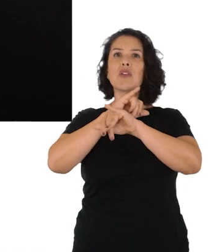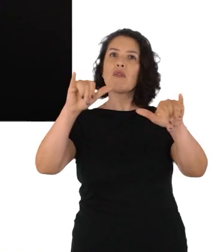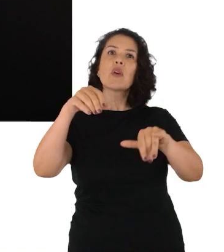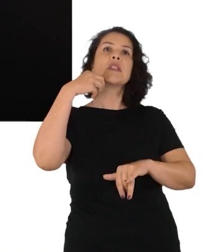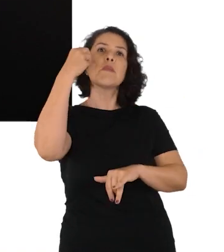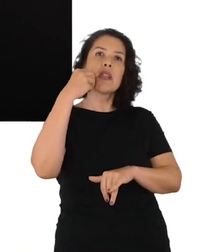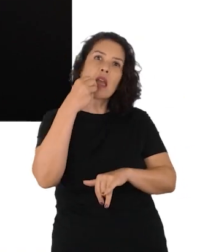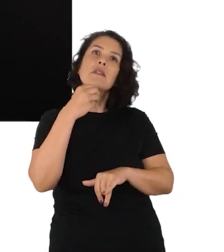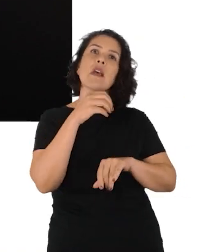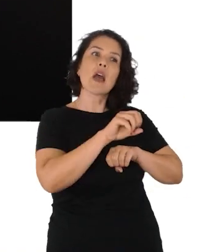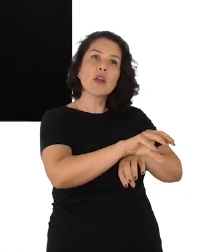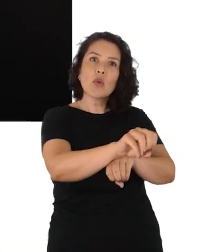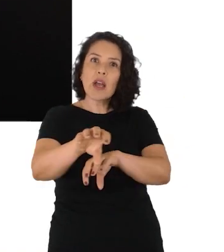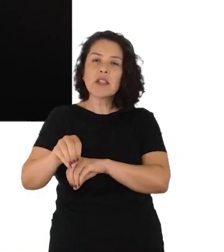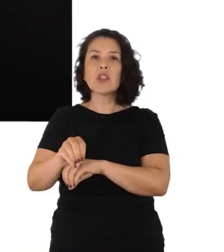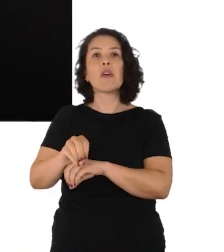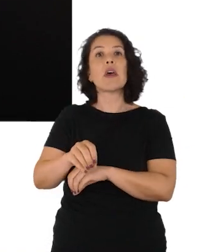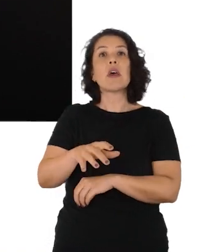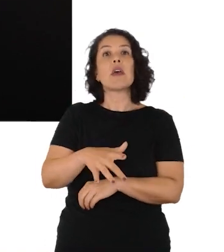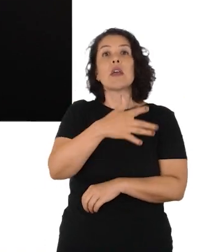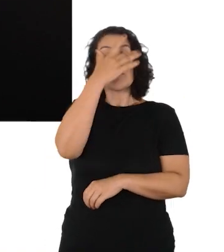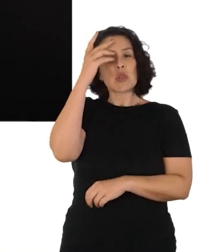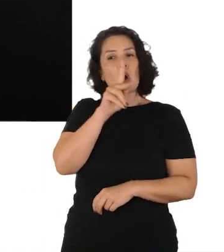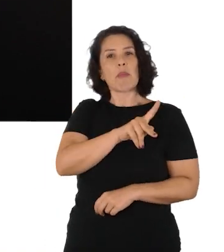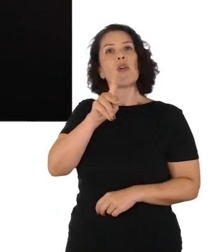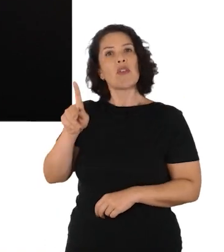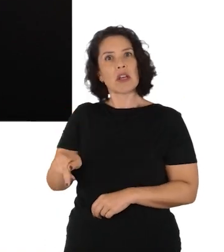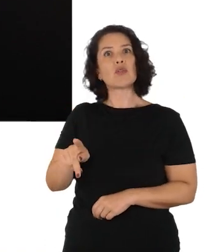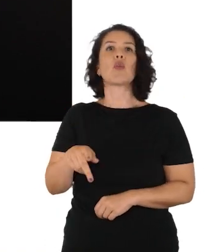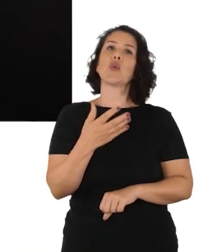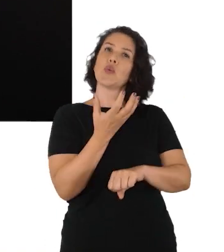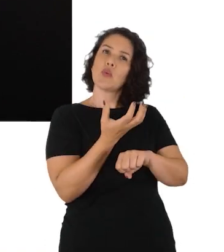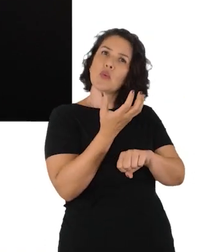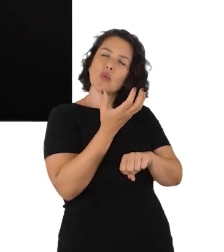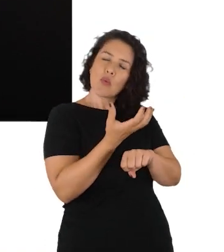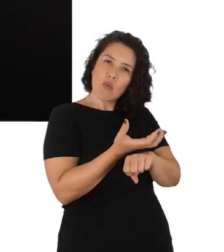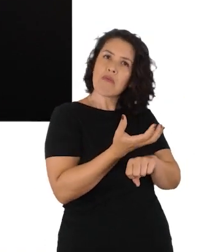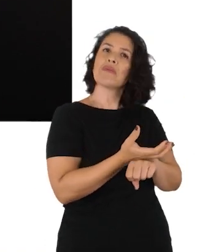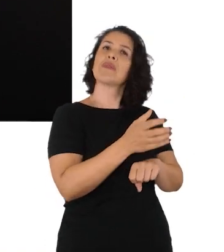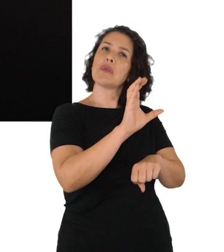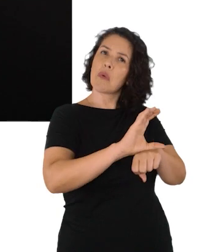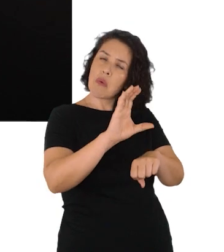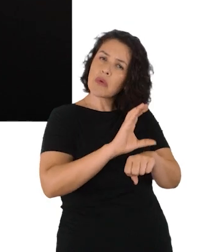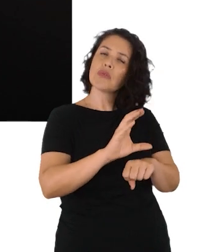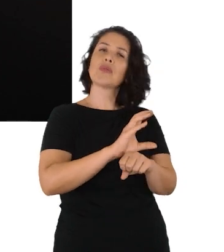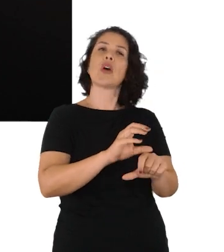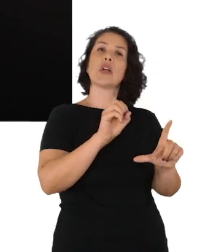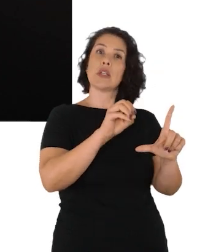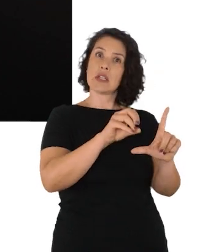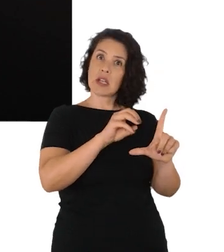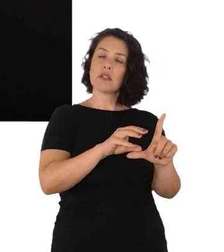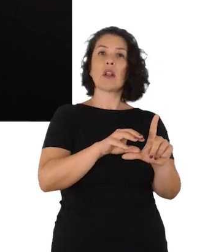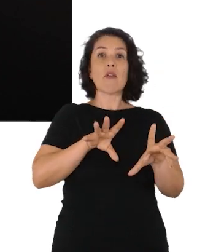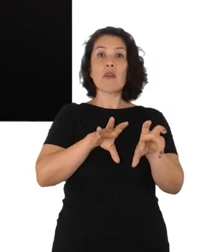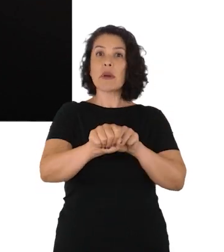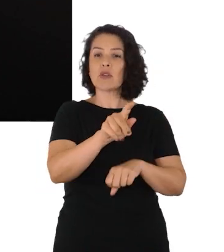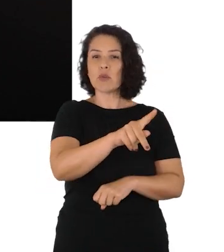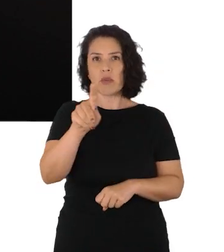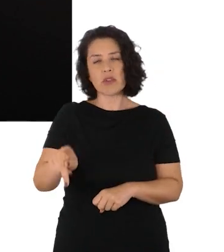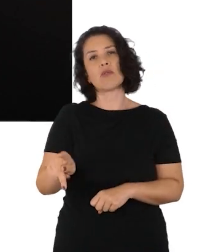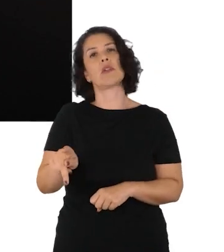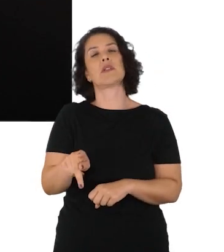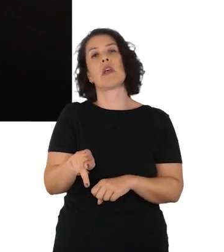Fundação Carlos Chagas, que valoriza e divulga experiências educativas realizadas por docentes dos cursos de